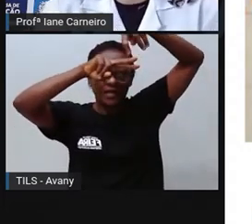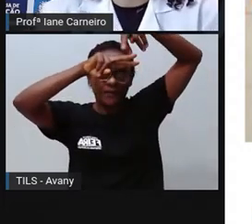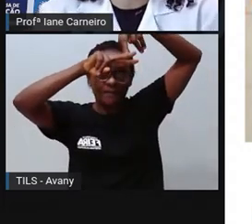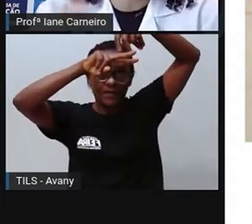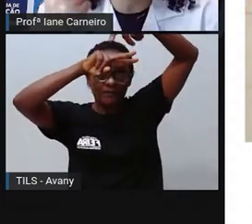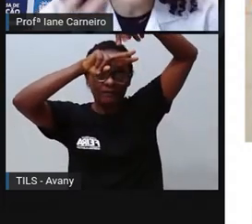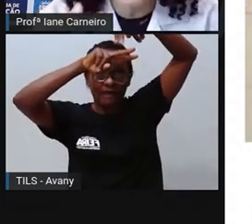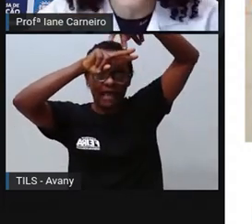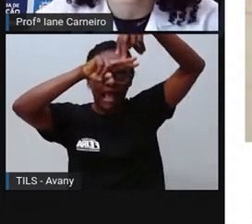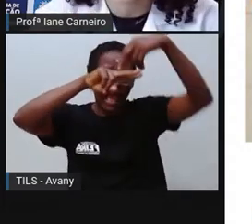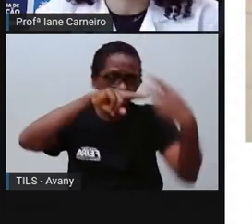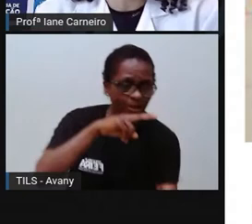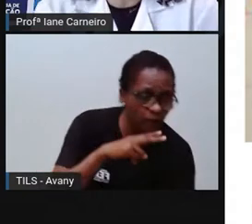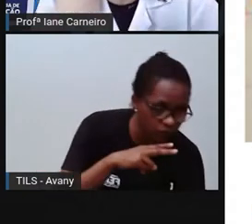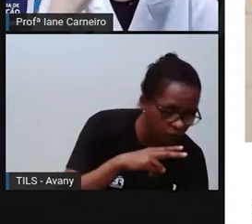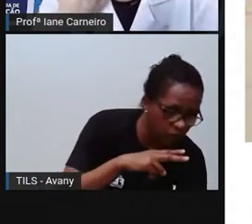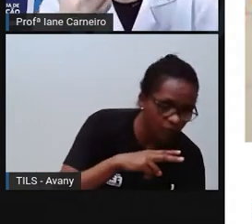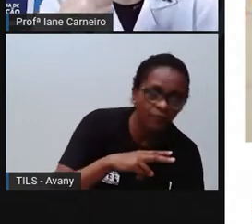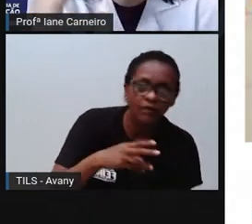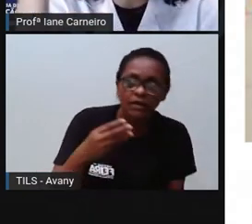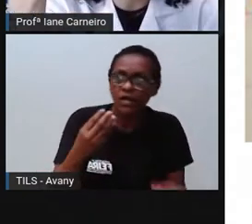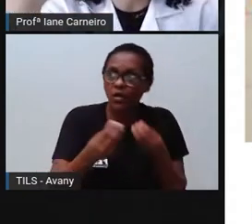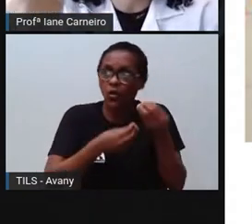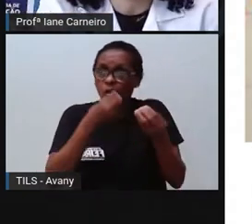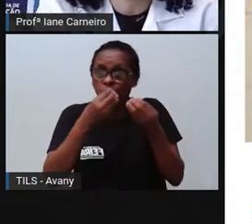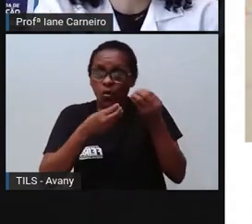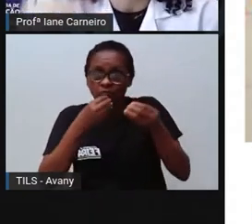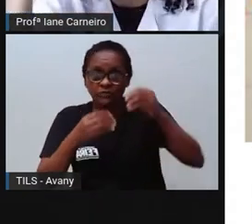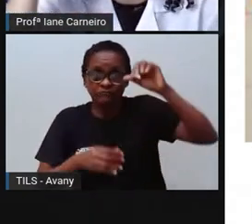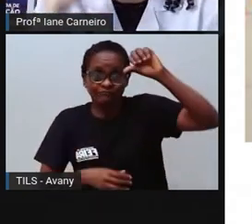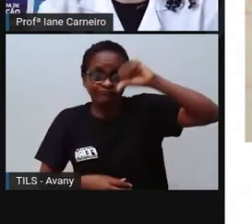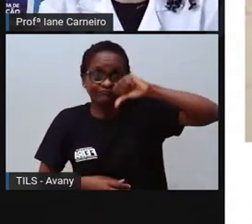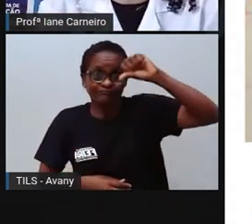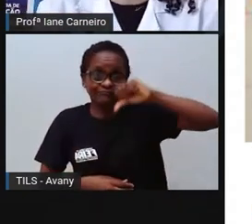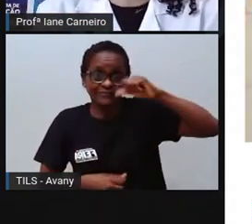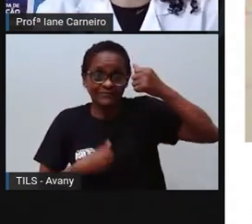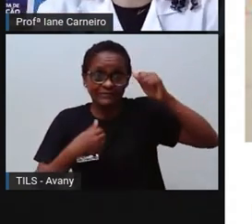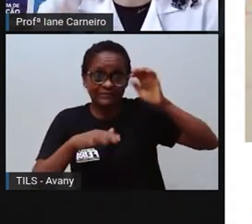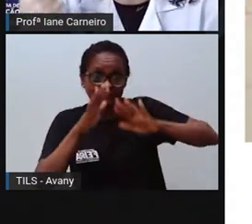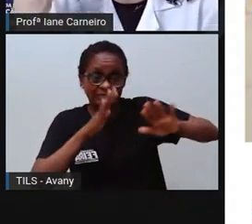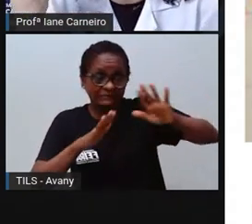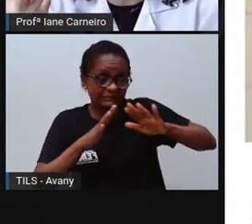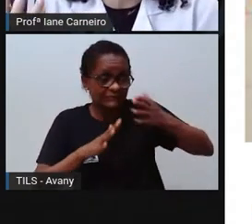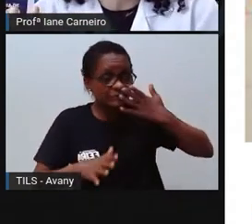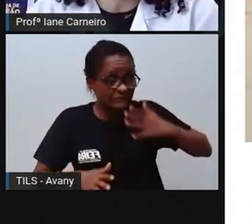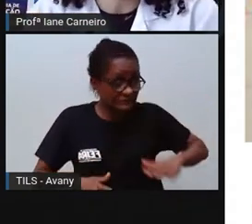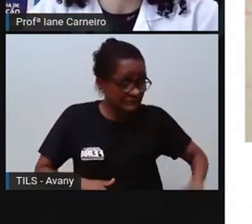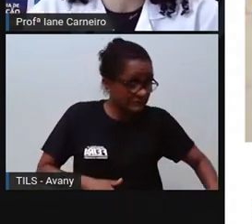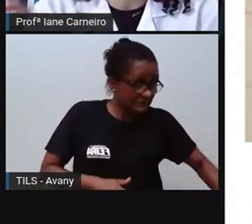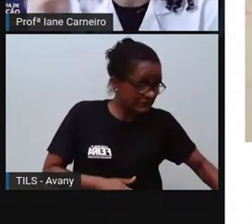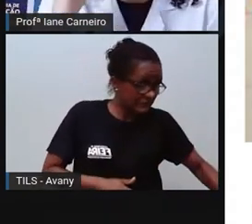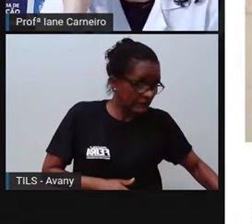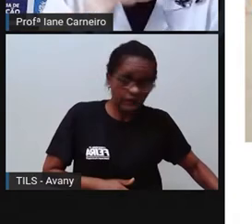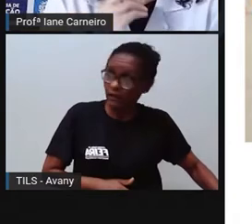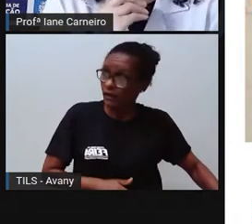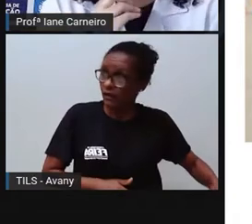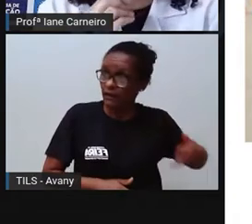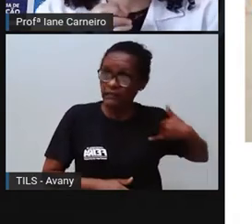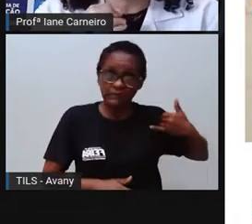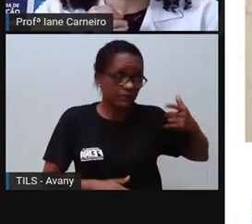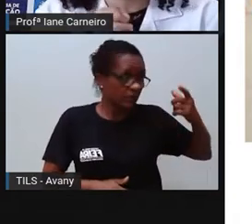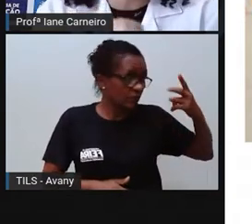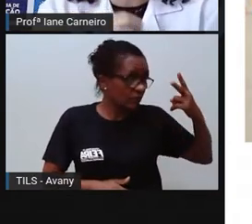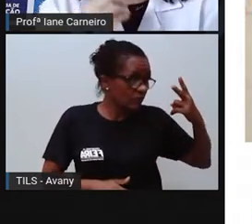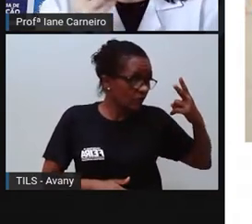Subindo em duas cadeiras. Em uma cadeira já é perigoso, imagine em duas. Então, é preciso realmente vocês ficarem